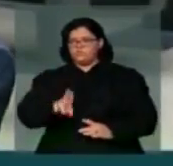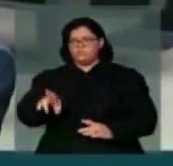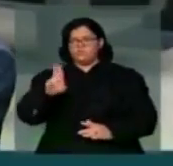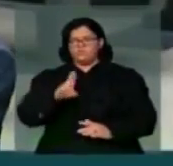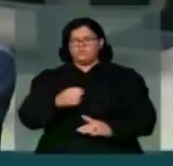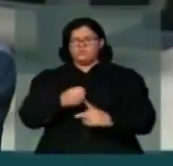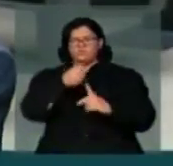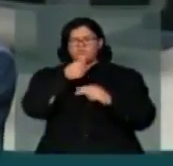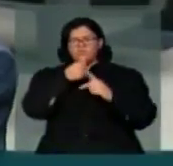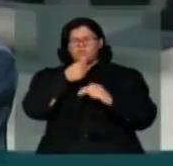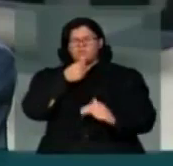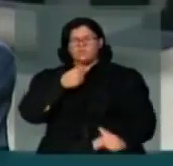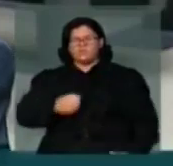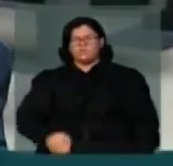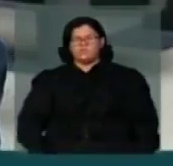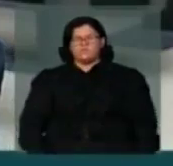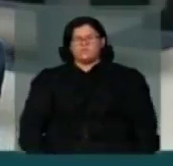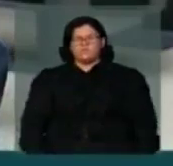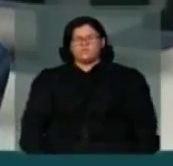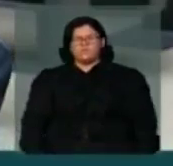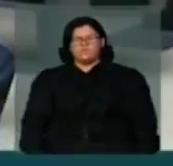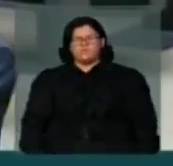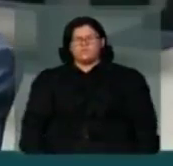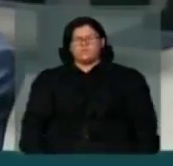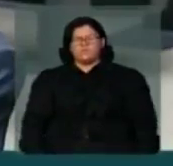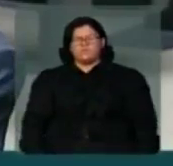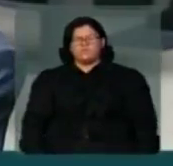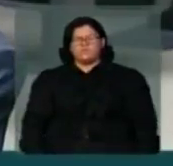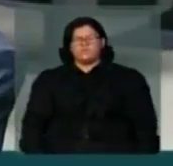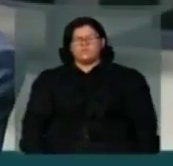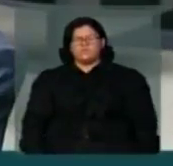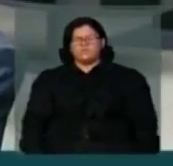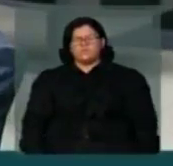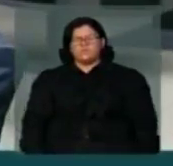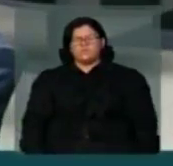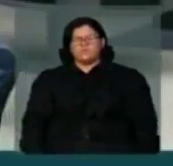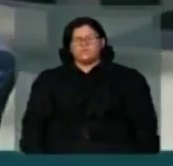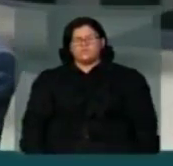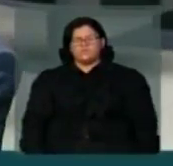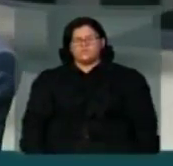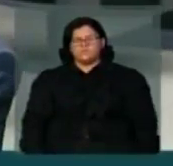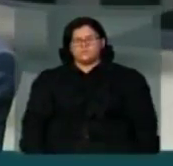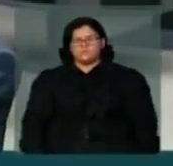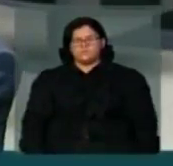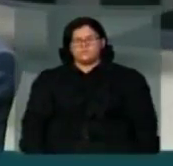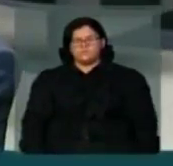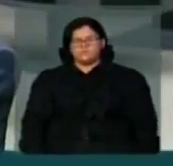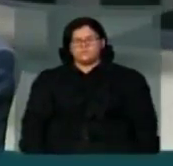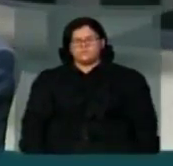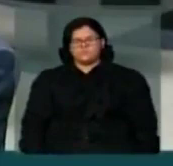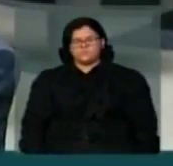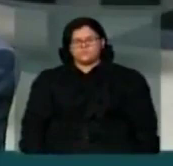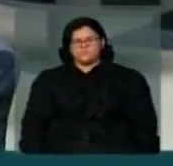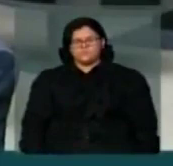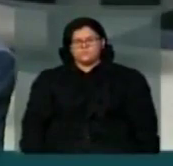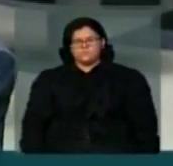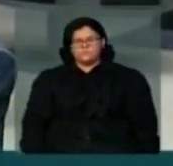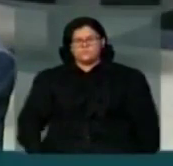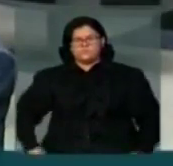,37%. Daí a nossa